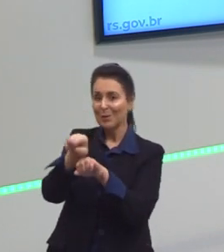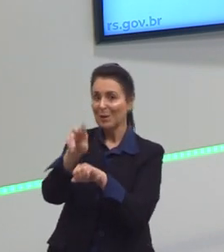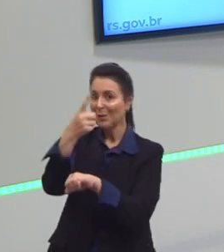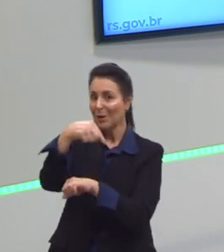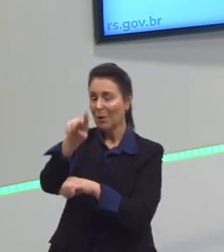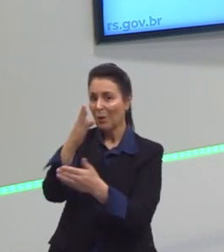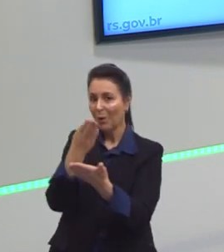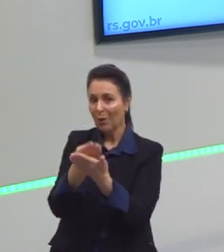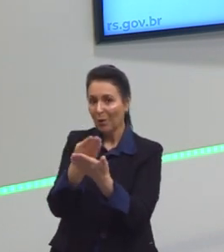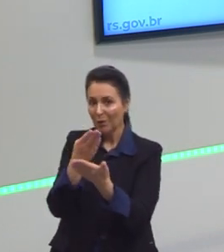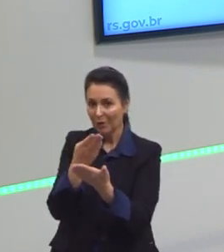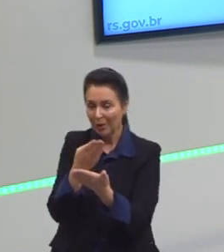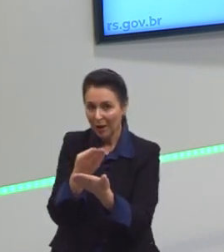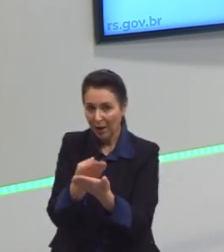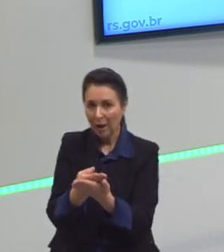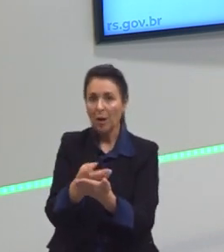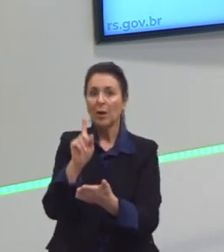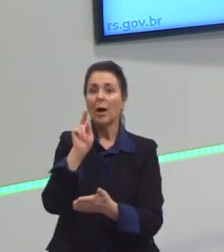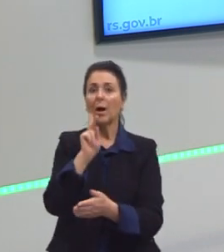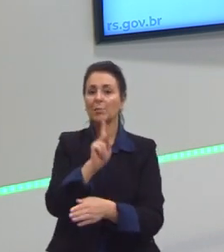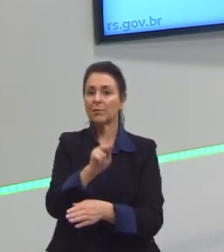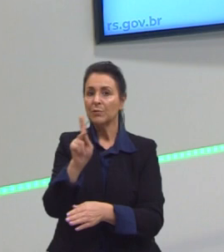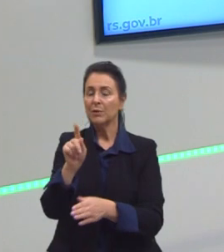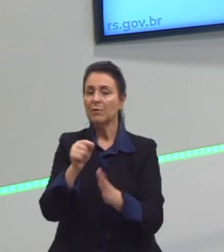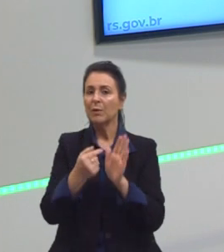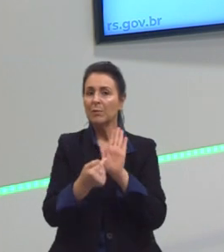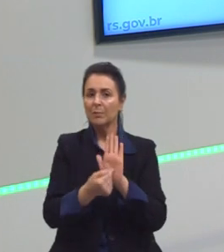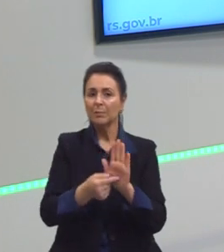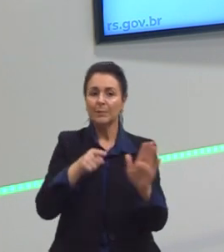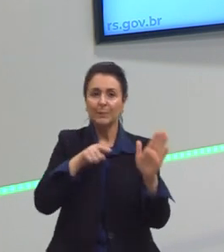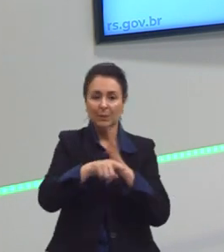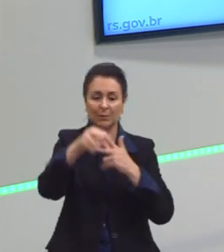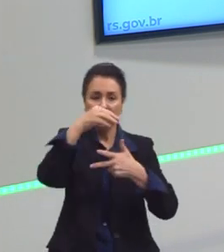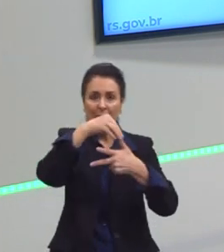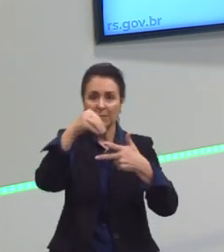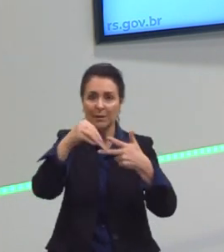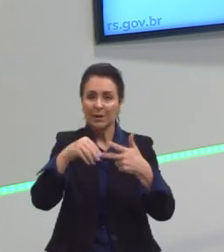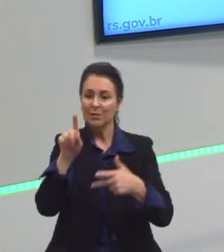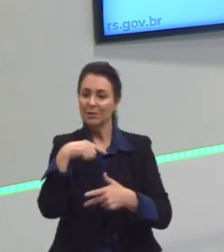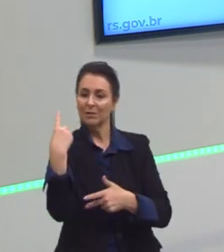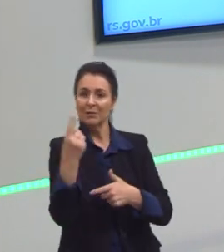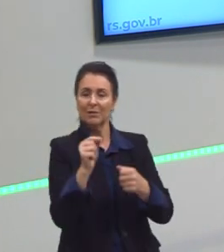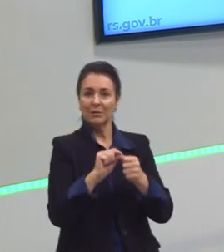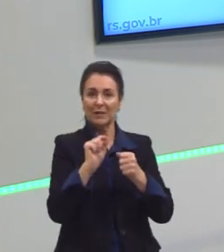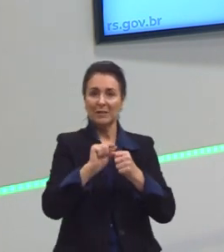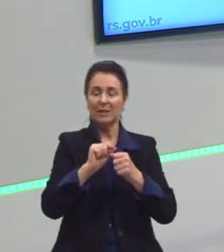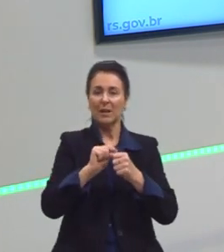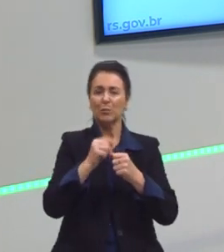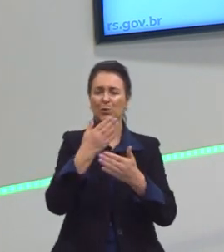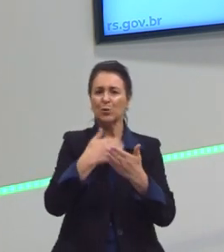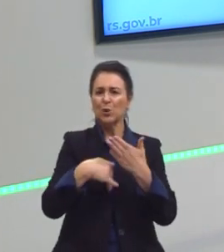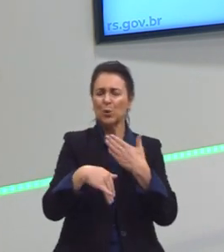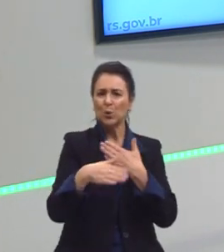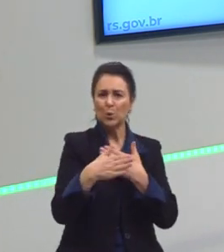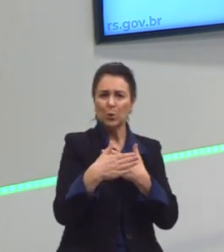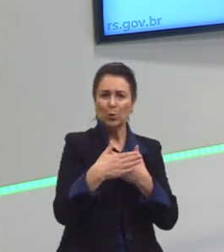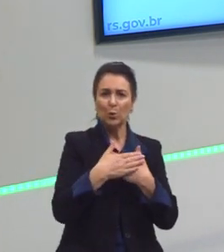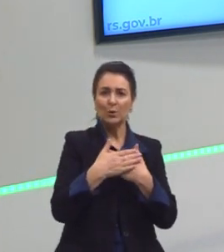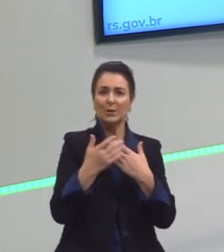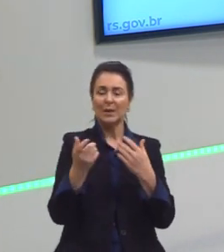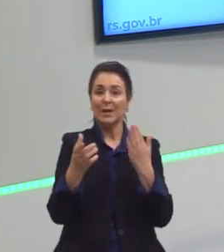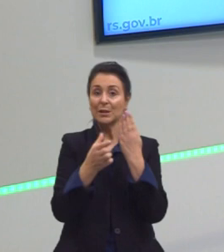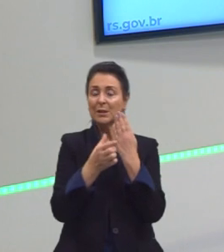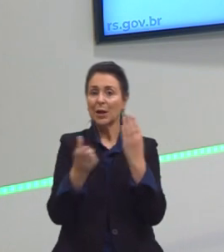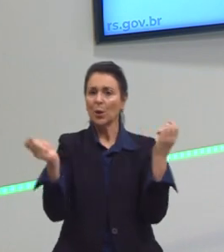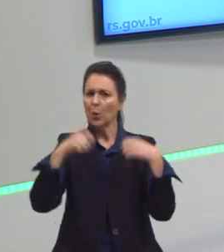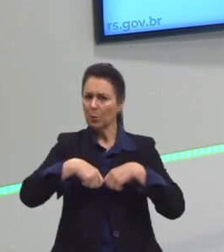aula, vou trazer questões para vocês do Enem, onde nós elaboramos todas essas competências que